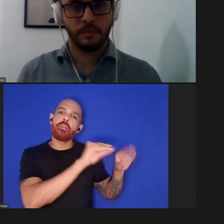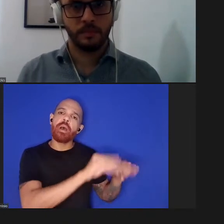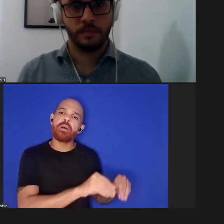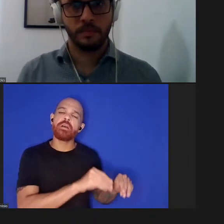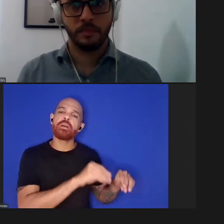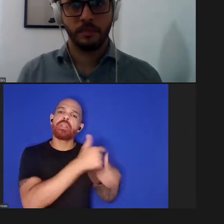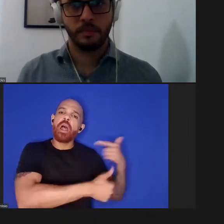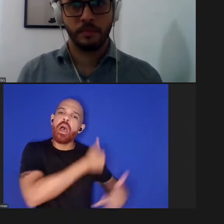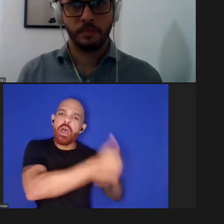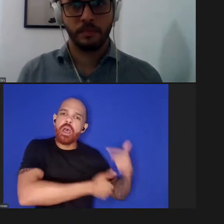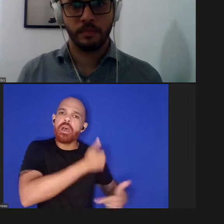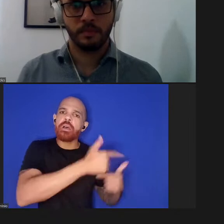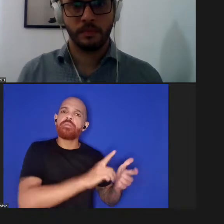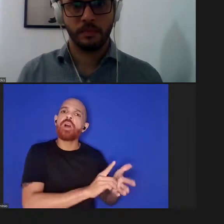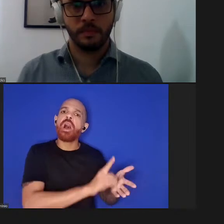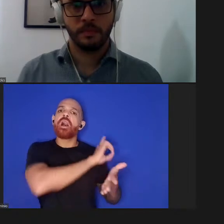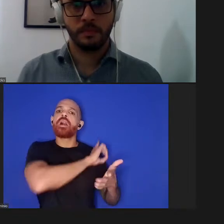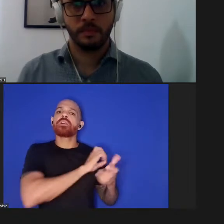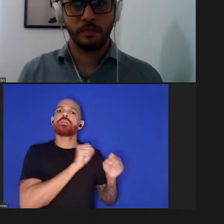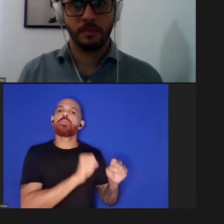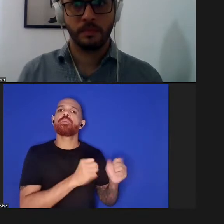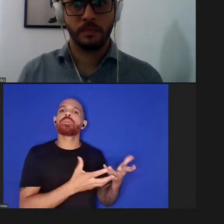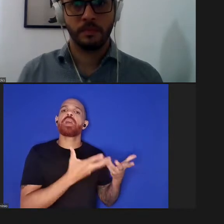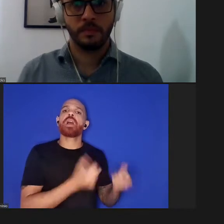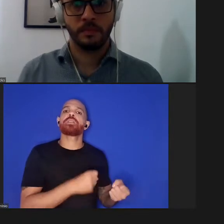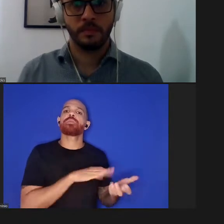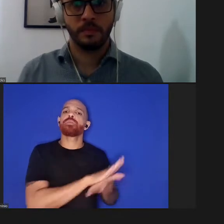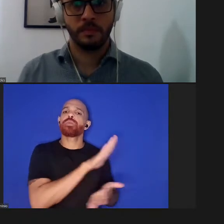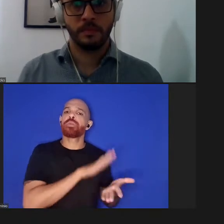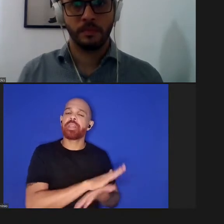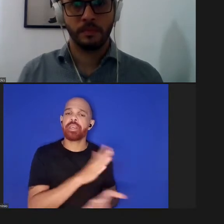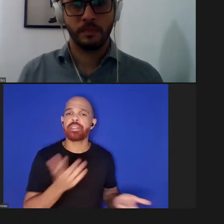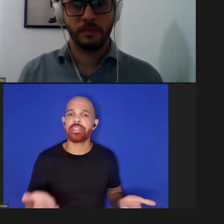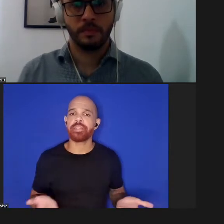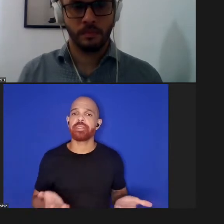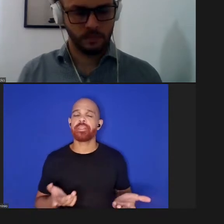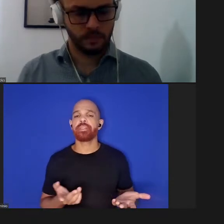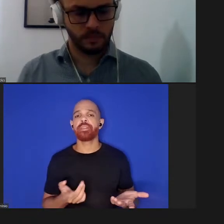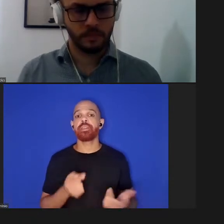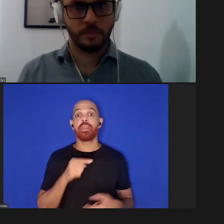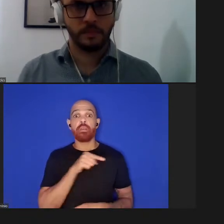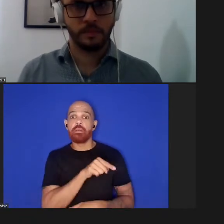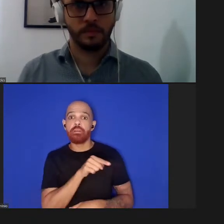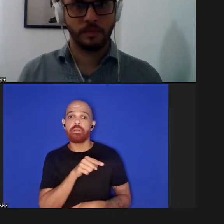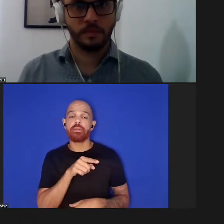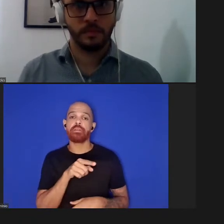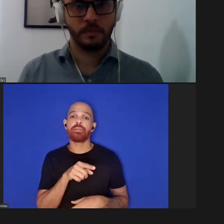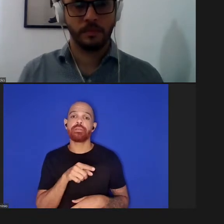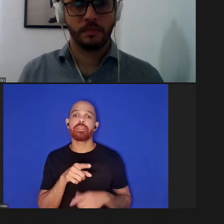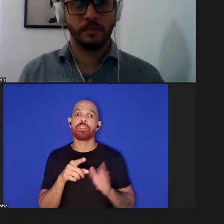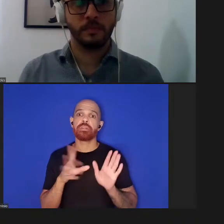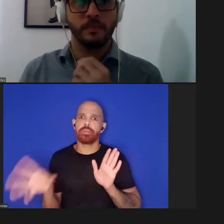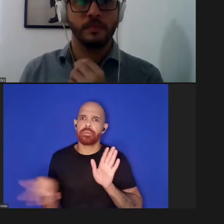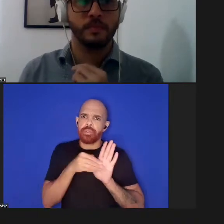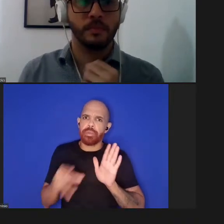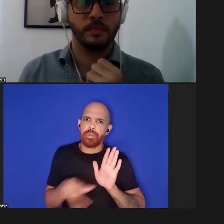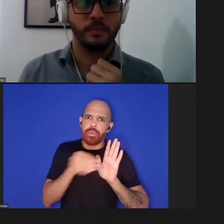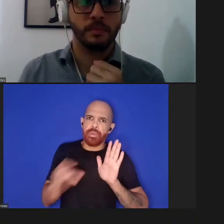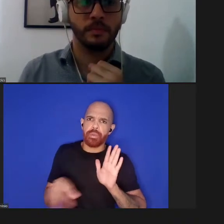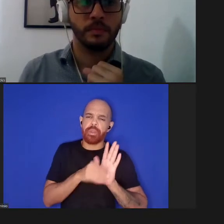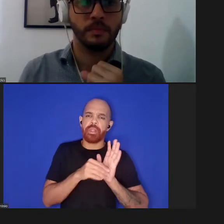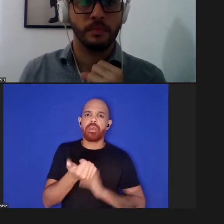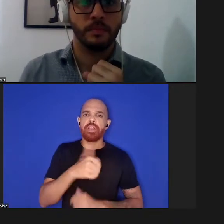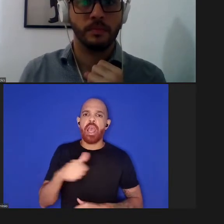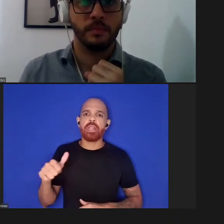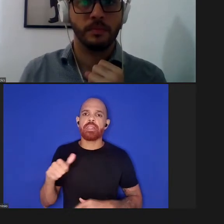que possa ser aceito como publicação e enquanto você estiver acrescentando essas coisas toda essa análise adicional